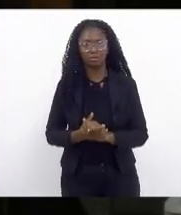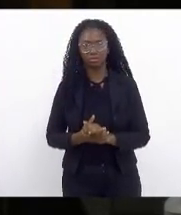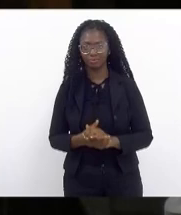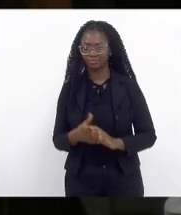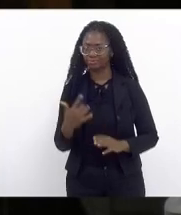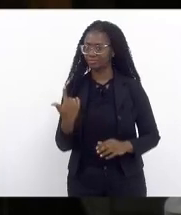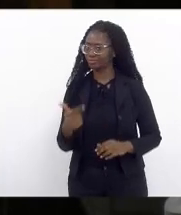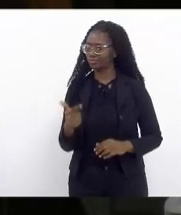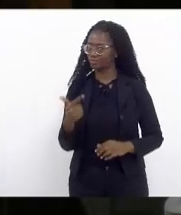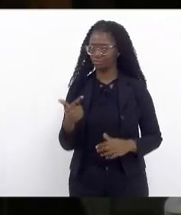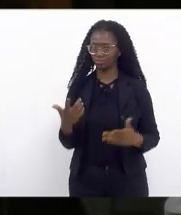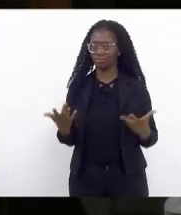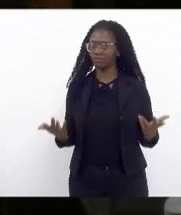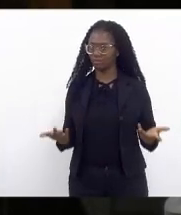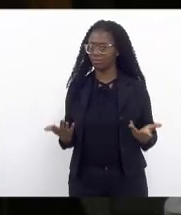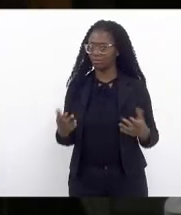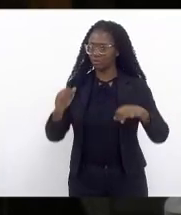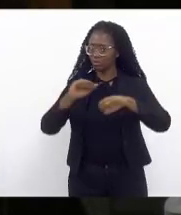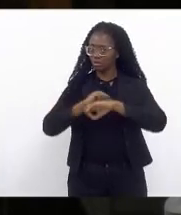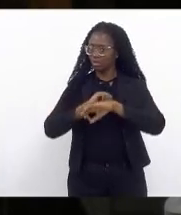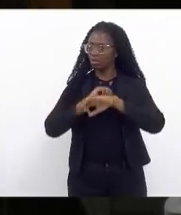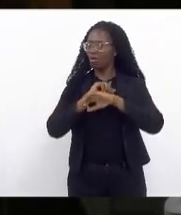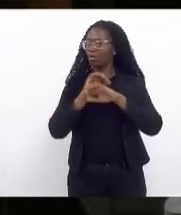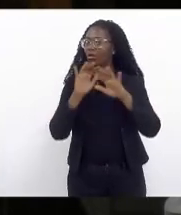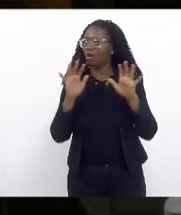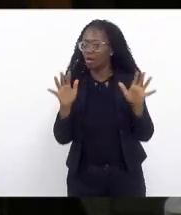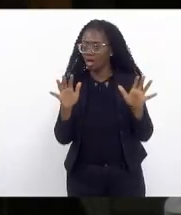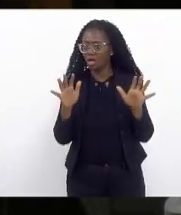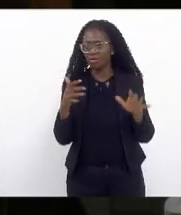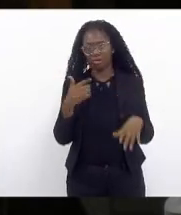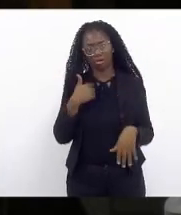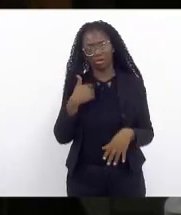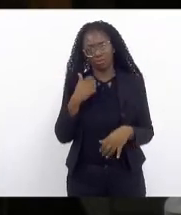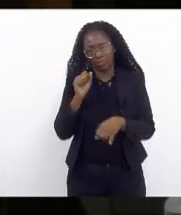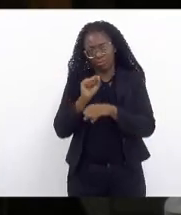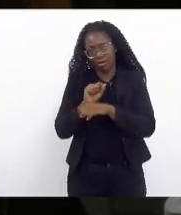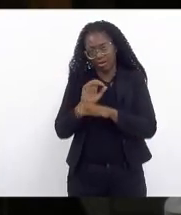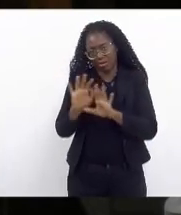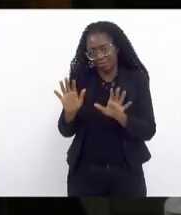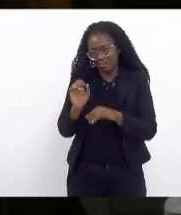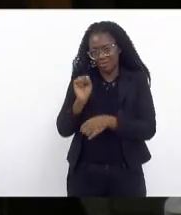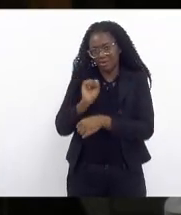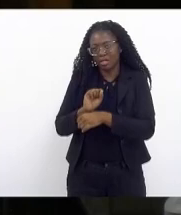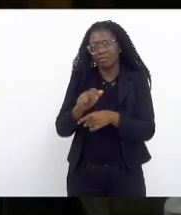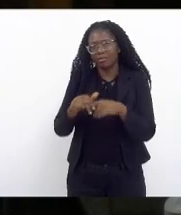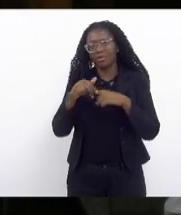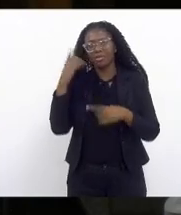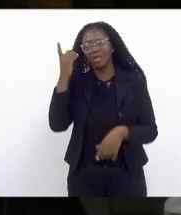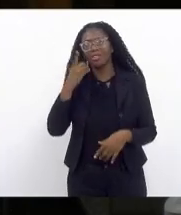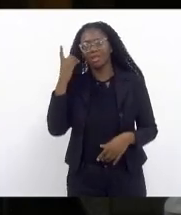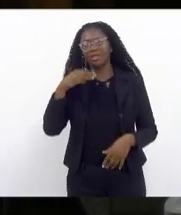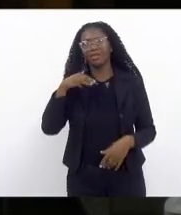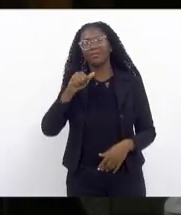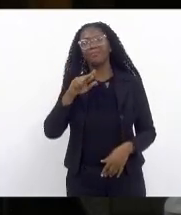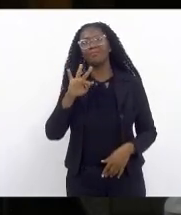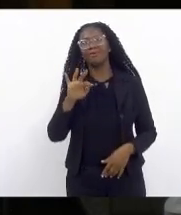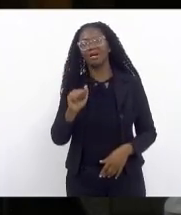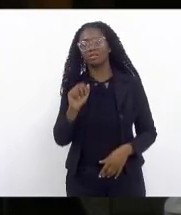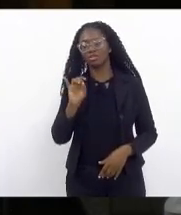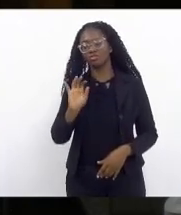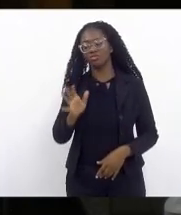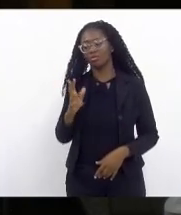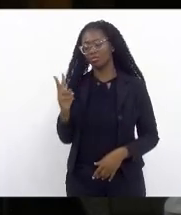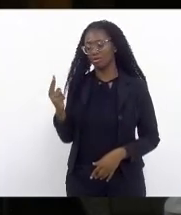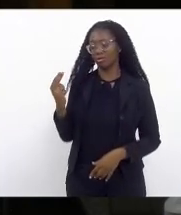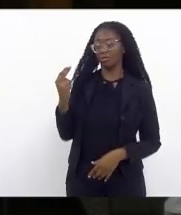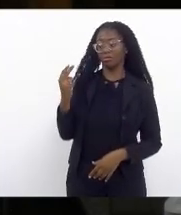e evidentemente eu vou parar por aqui porque a deputada Marta Rocha já me olhou de